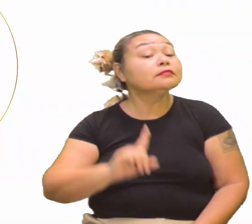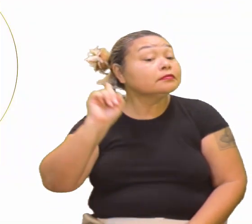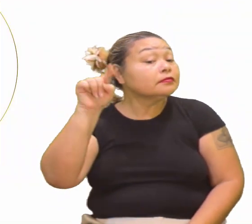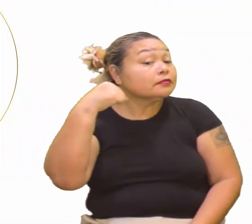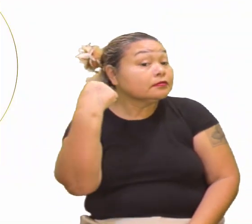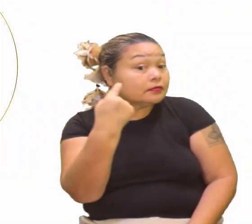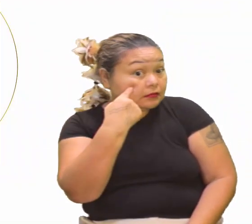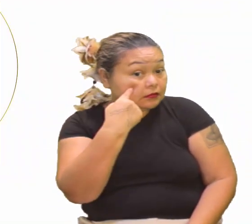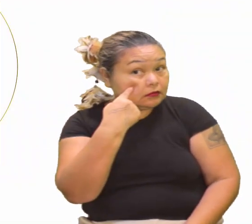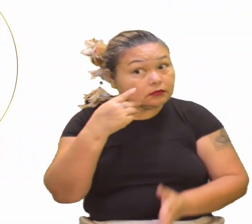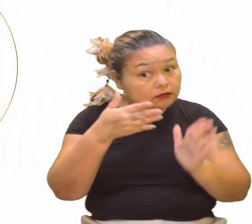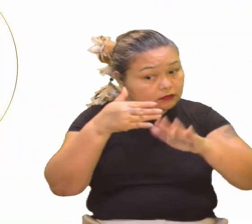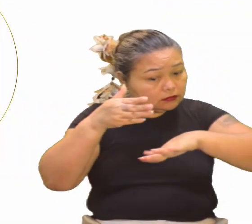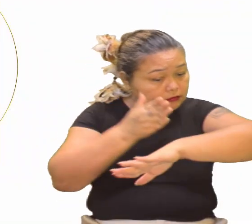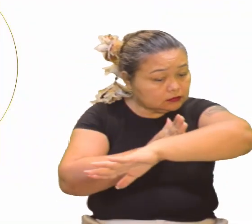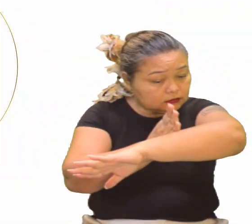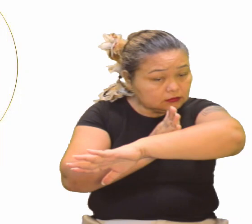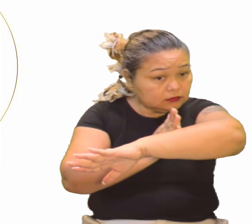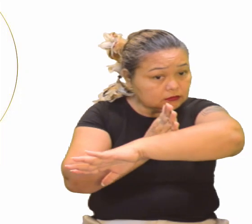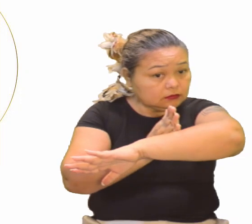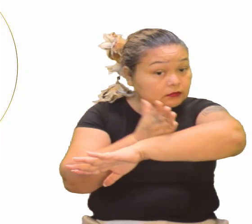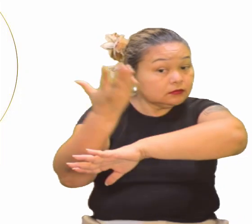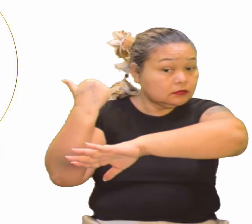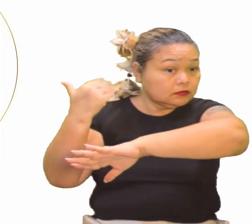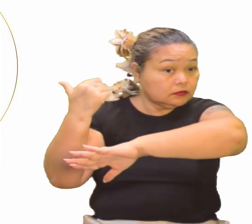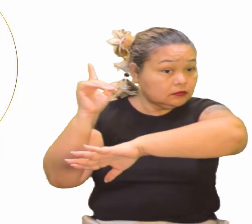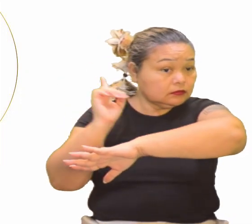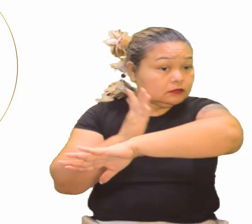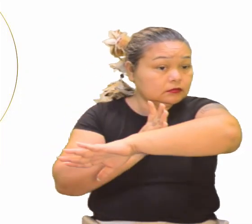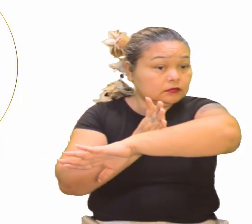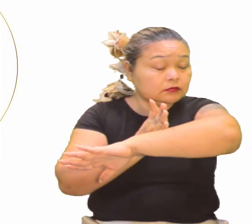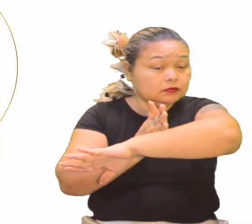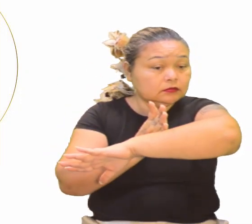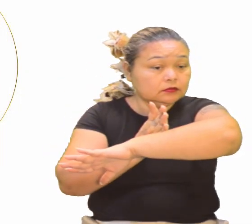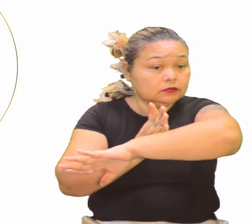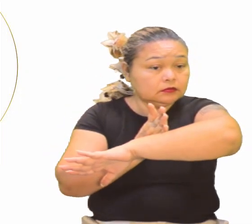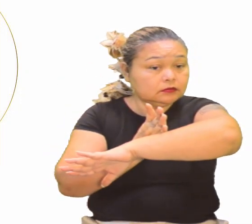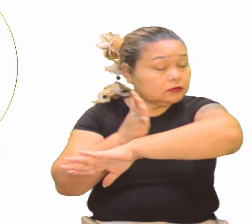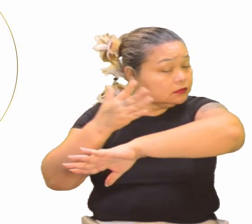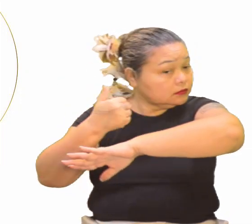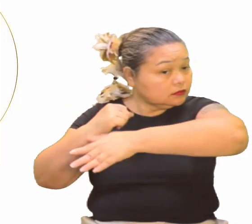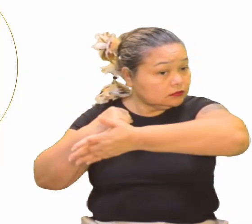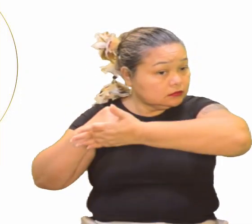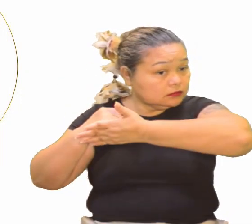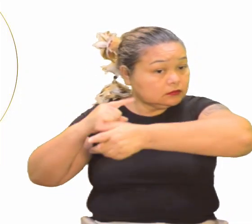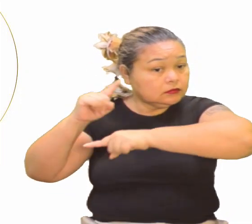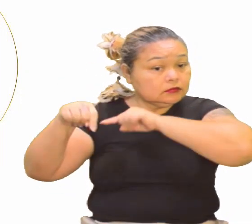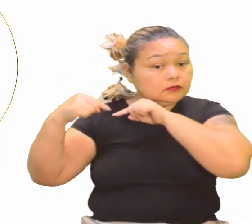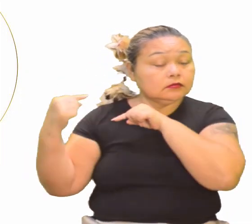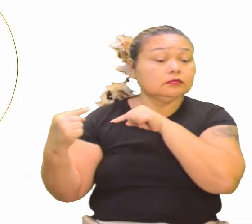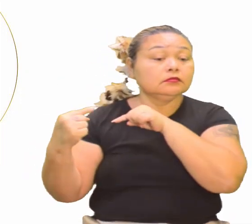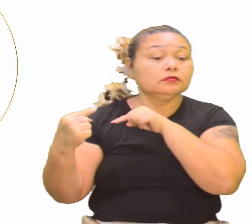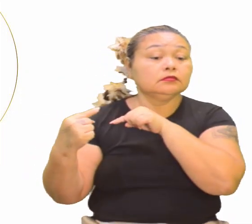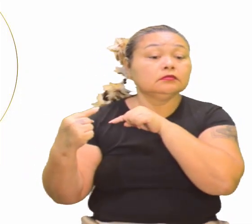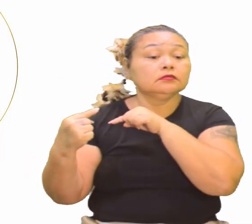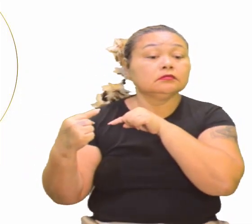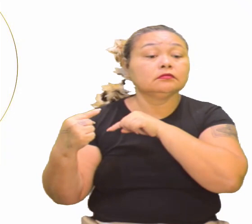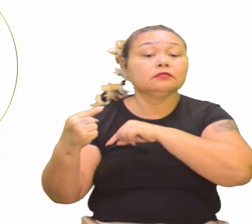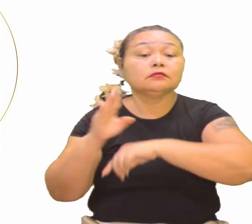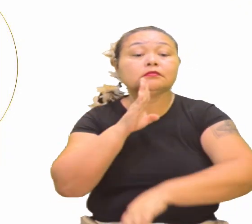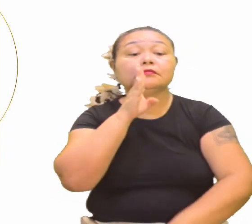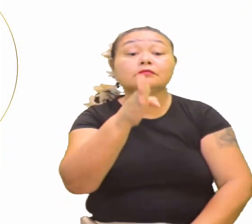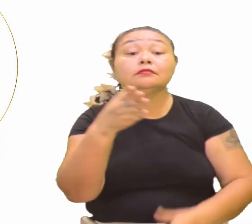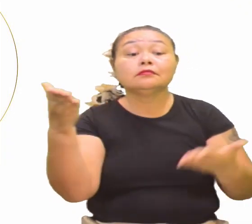Superando essa visão, então está aqui, antes era essa, ok? Passou a ser essa. A